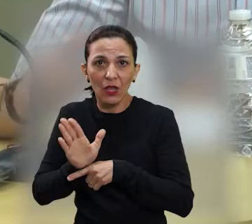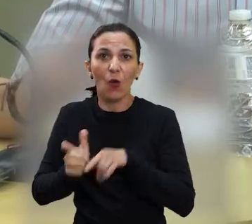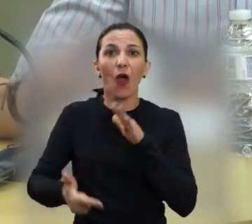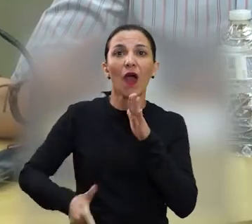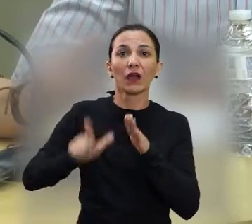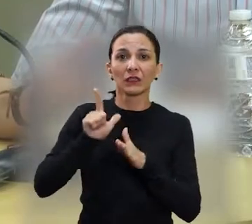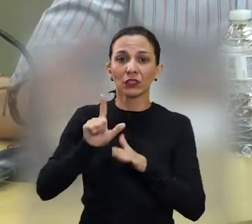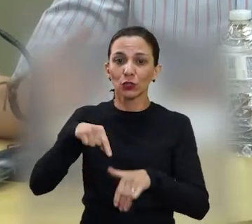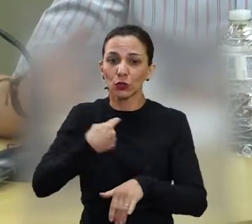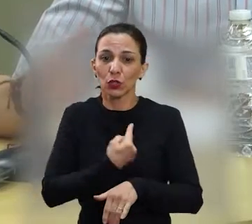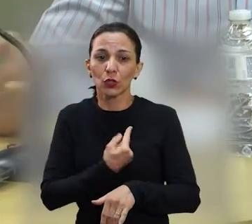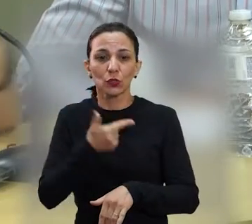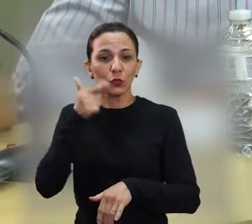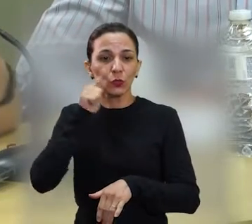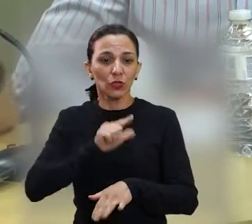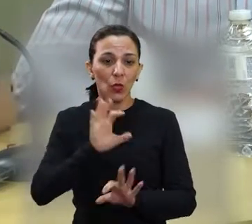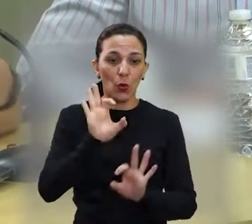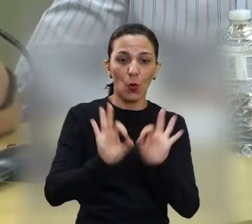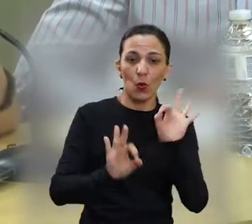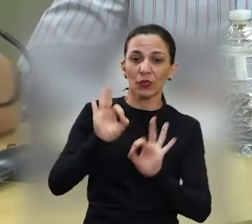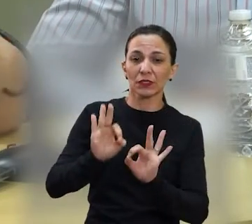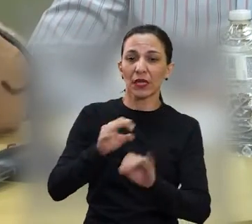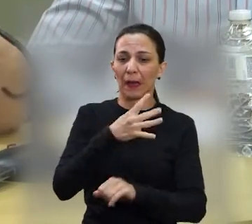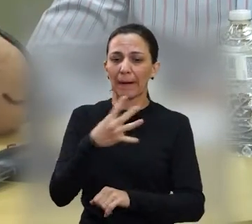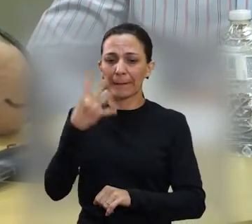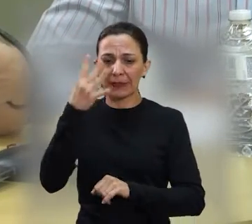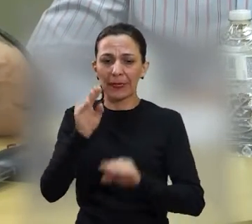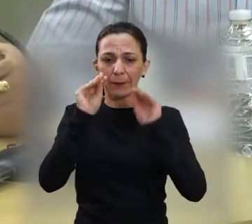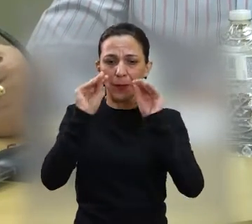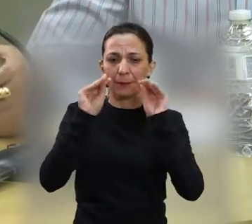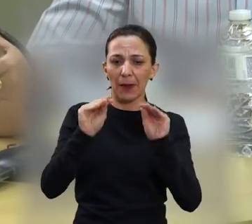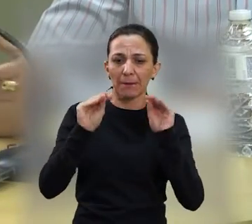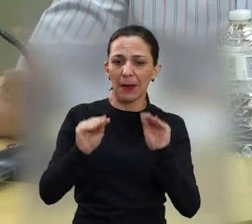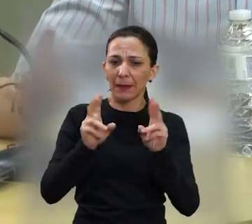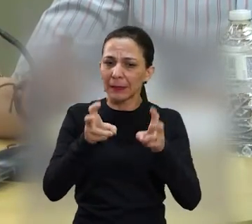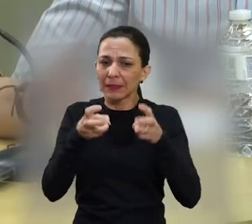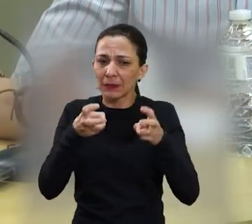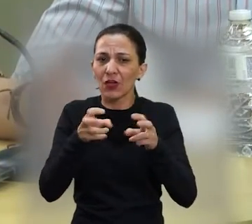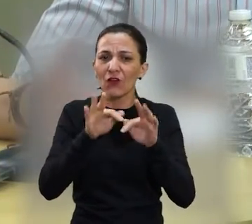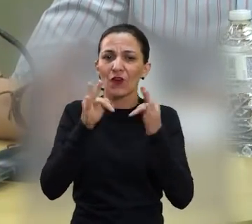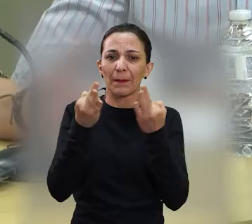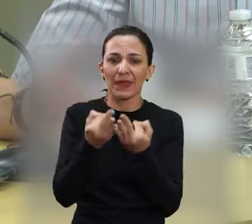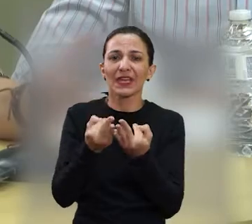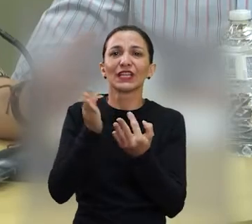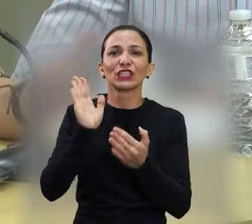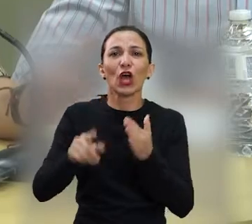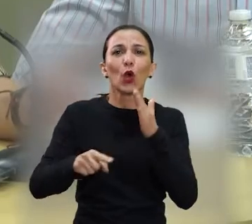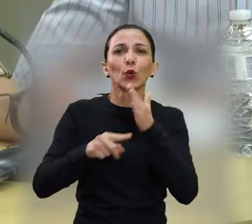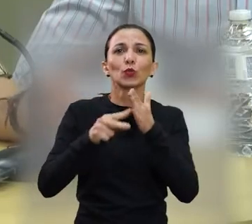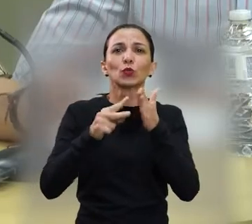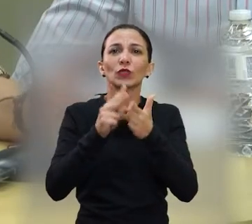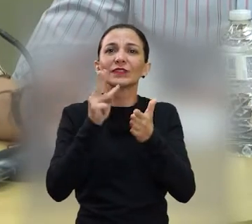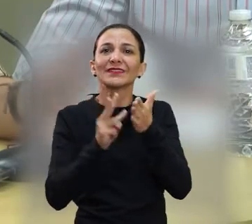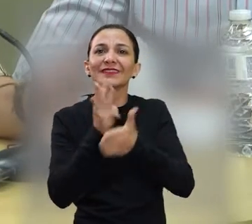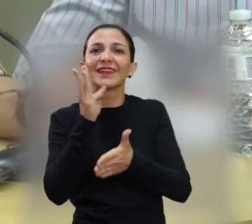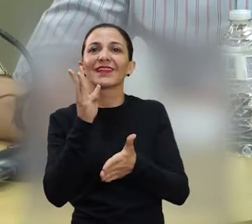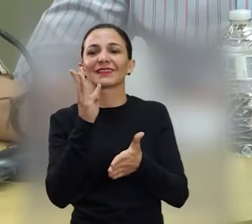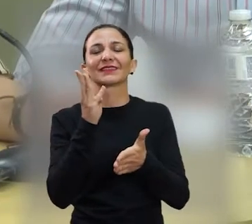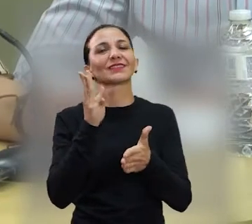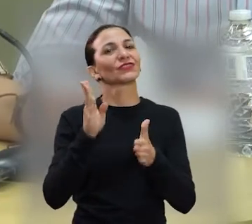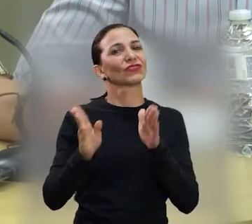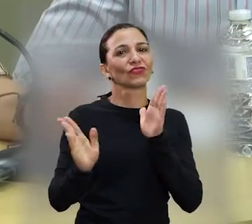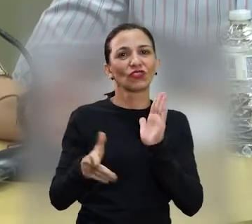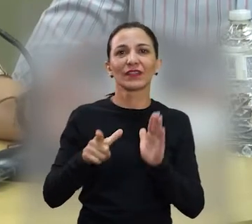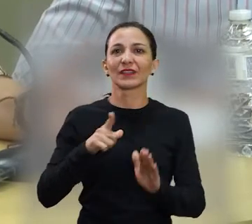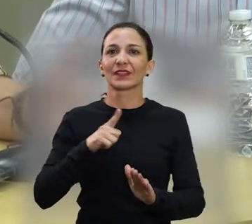atendido, para que a gente pudesse ver, a hora que você ia colocar numa planeta, a gente via que muitas famílias tinham sido atendidas duas, três